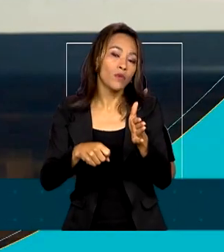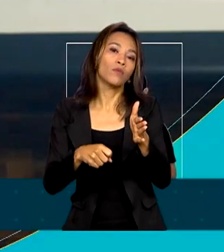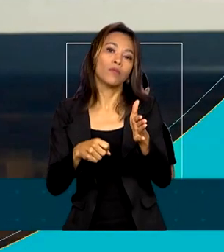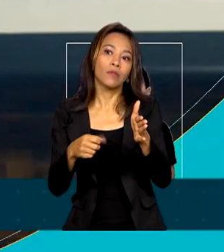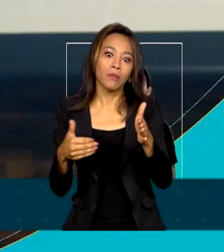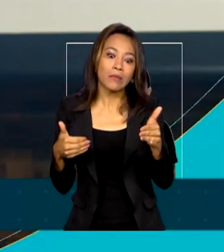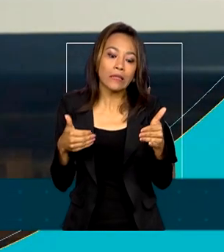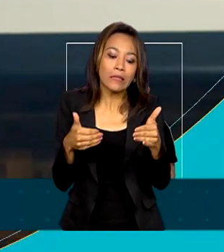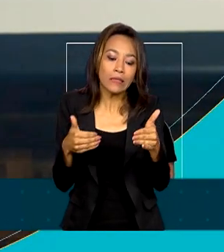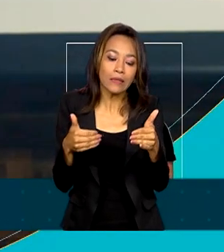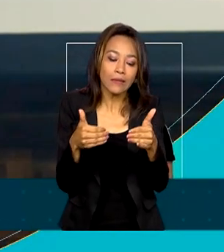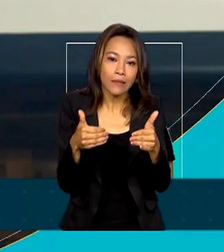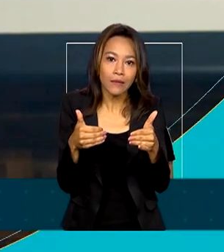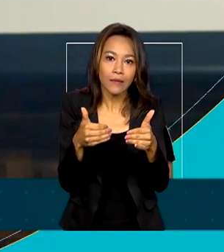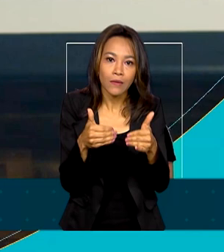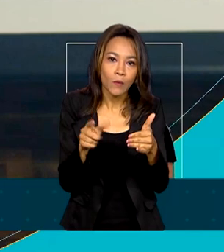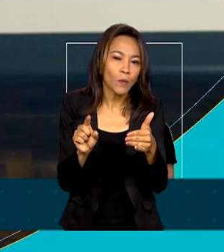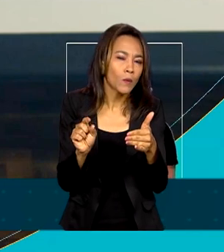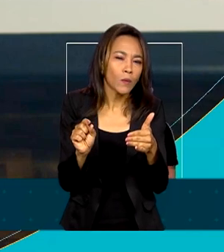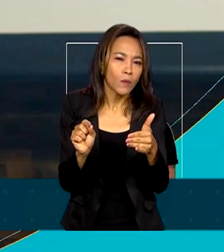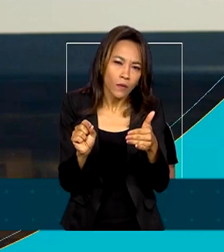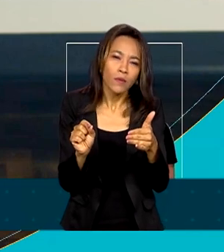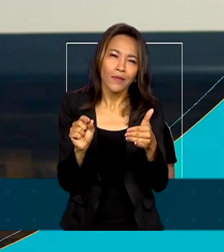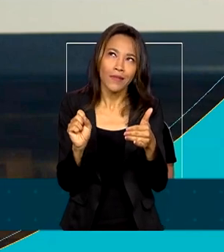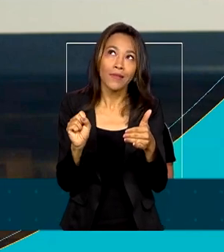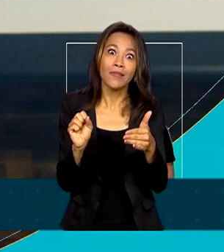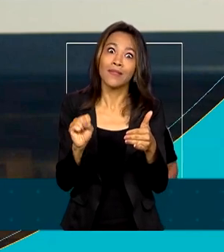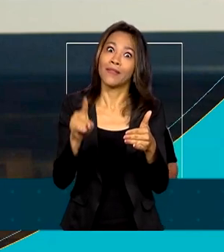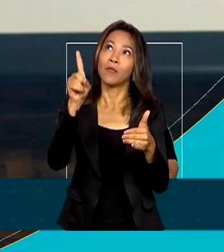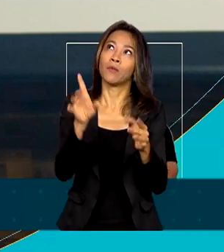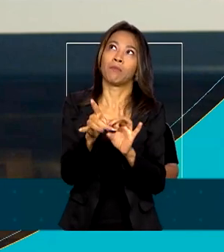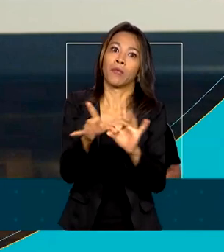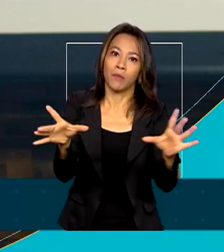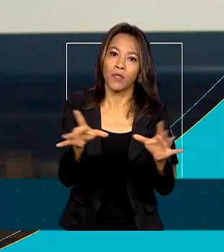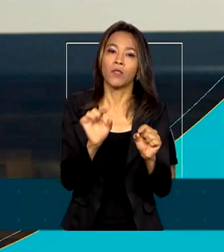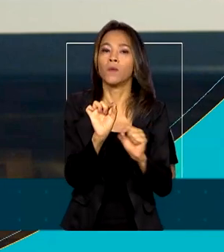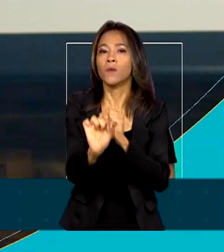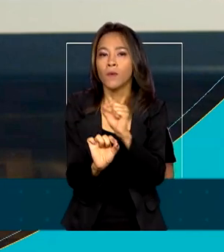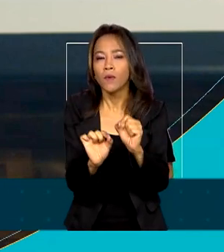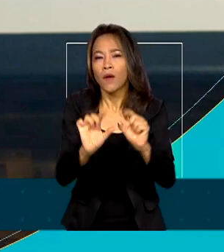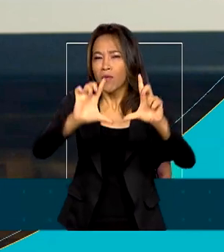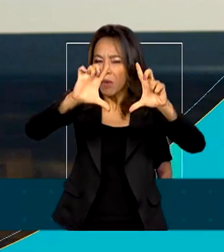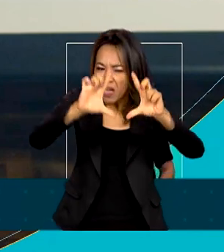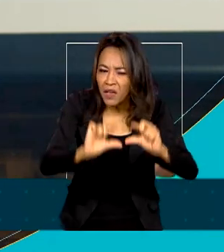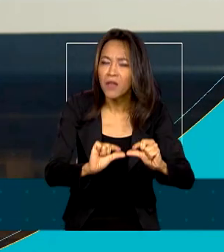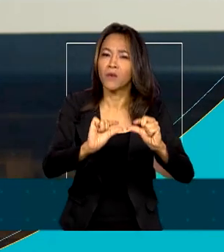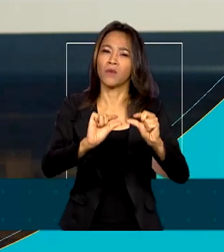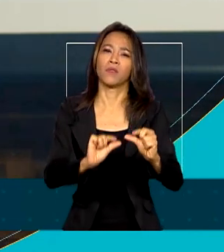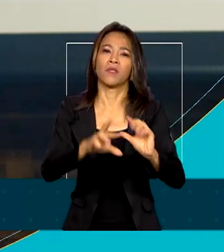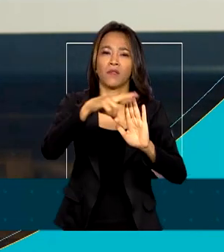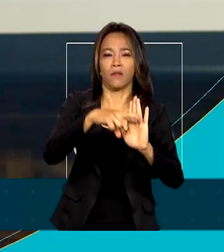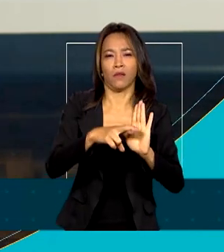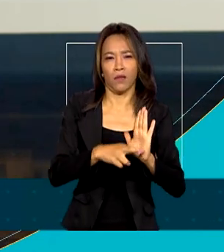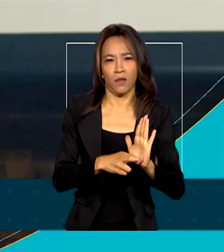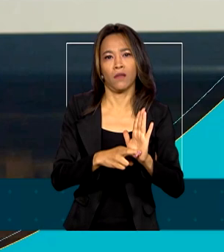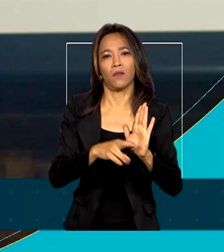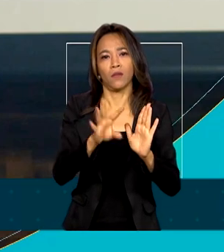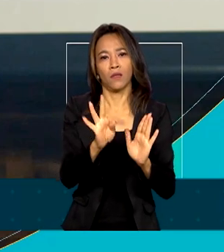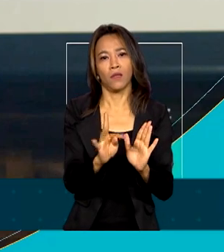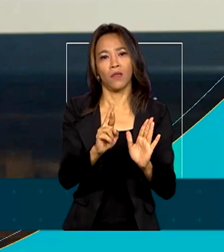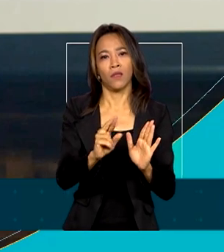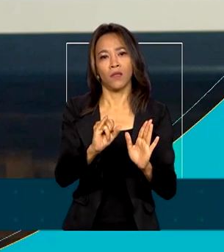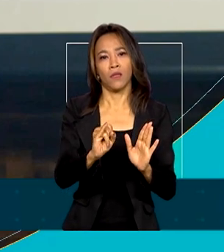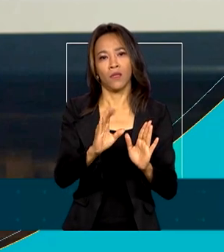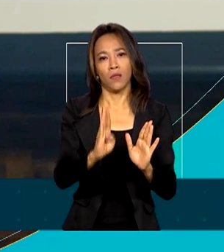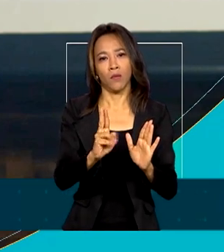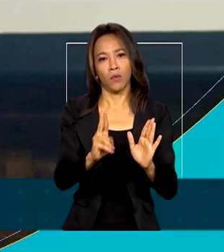eminência de termos aí, se Deus quiser, finalmente uma simplificação tributária que vai dar